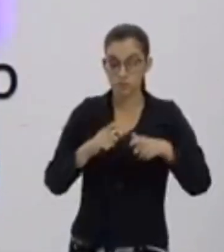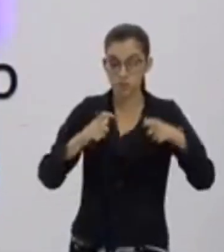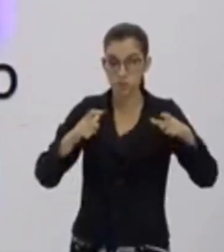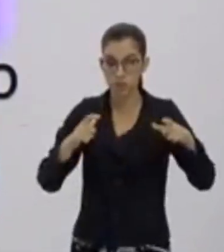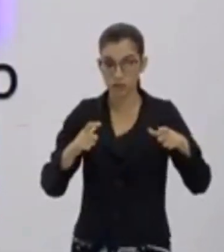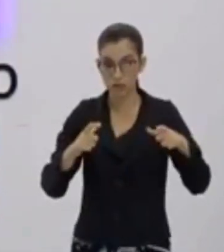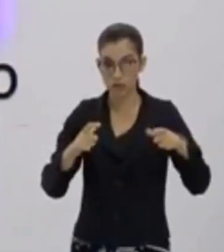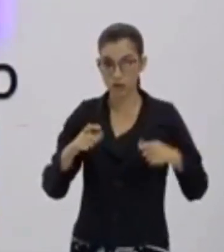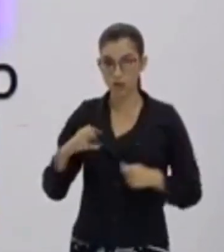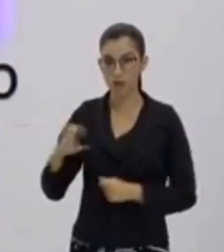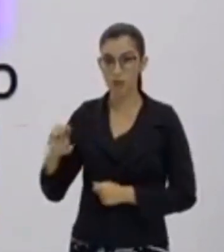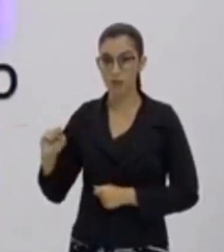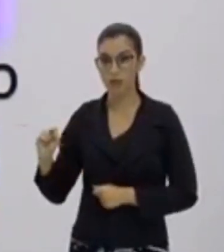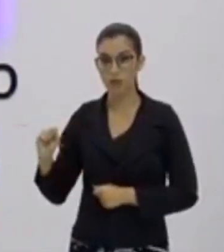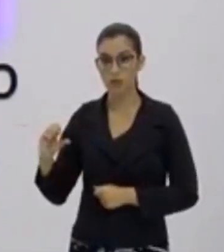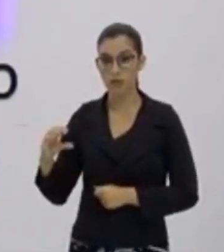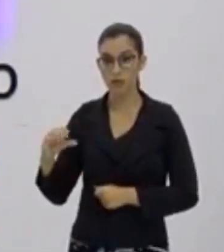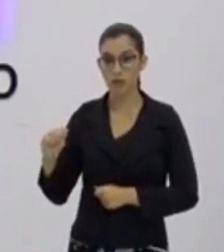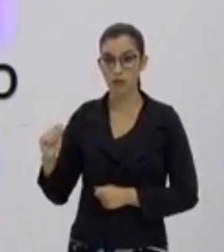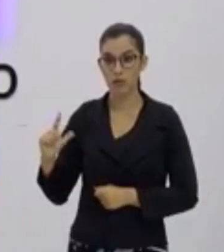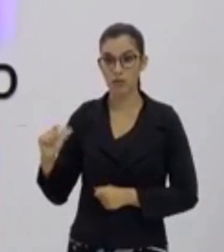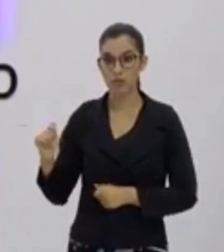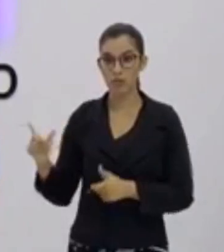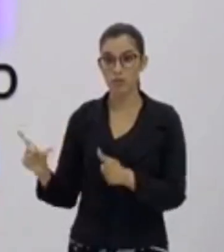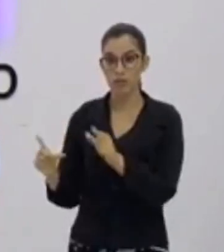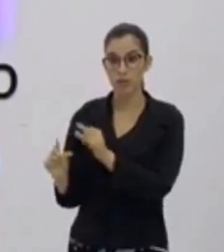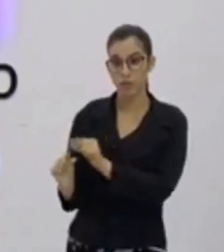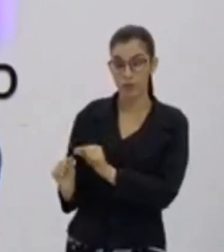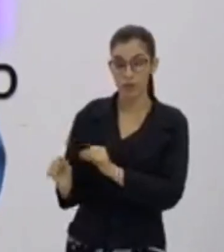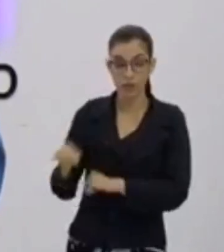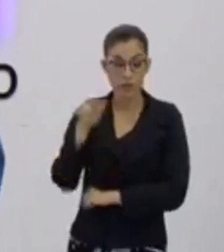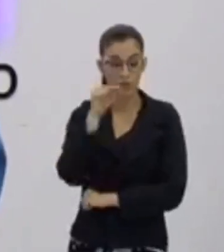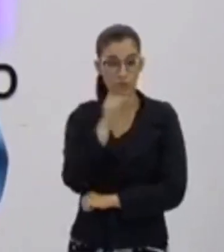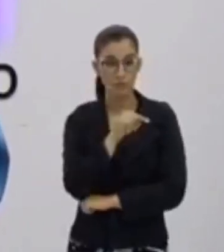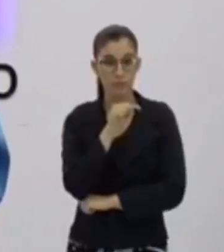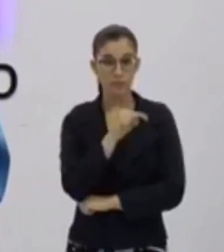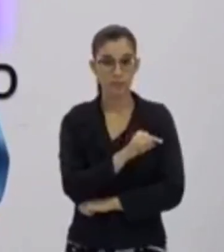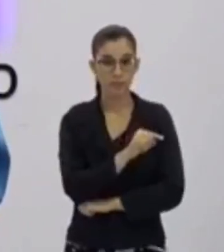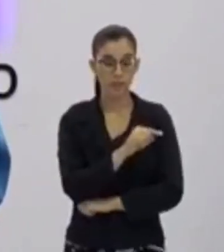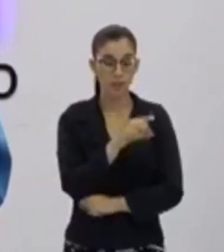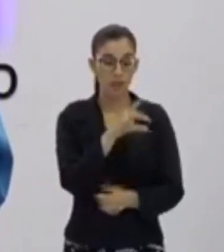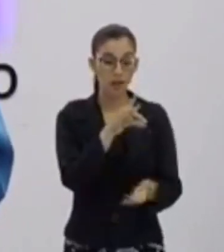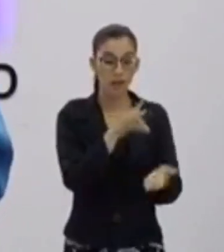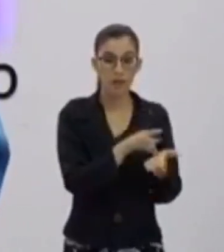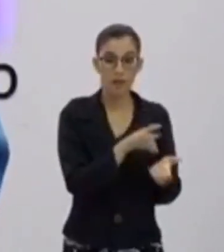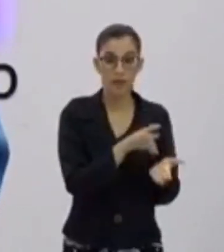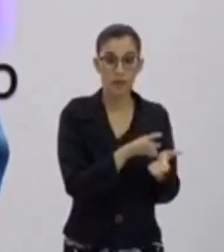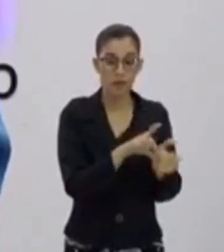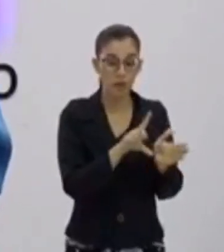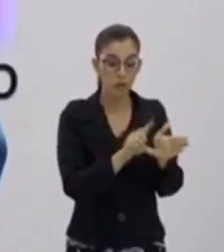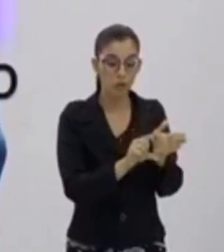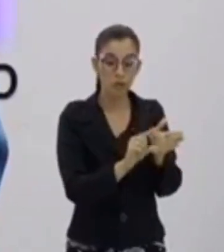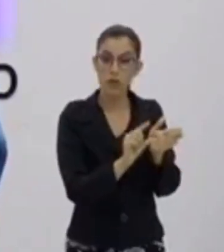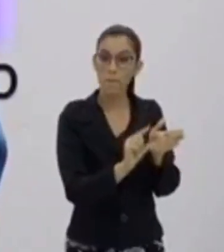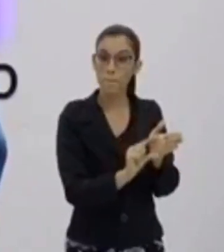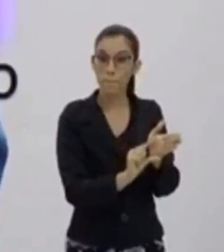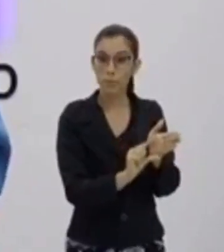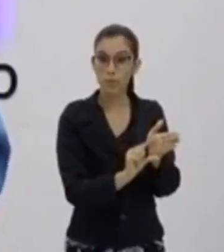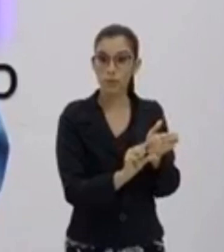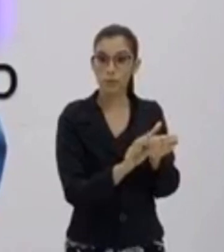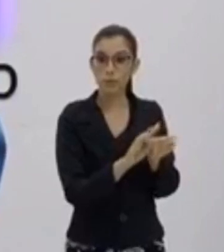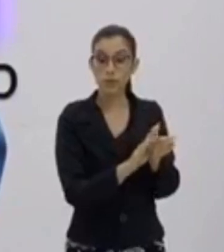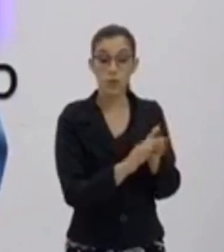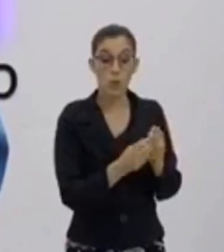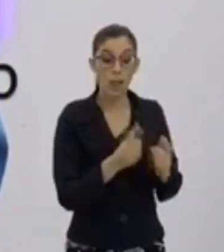uma escala grande, a realidade foi reduzida poucas vezes. Logo, ela vai ser o quê? Rica em